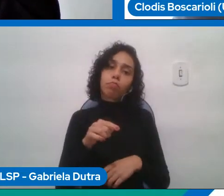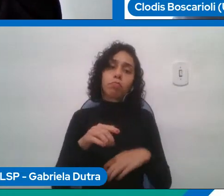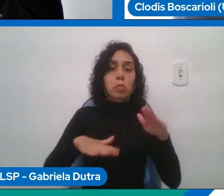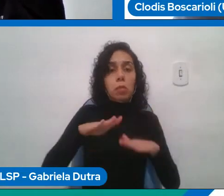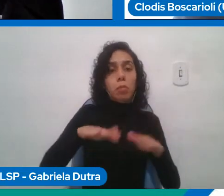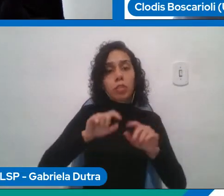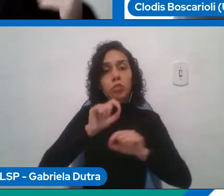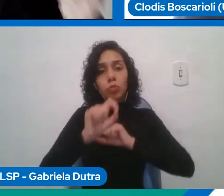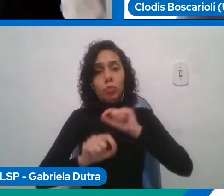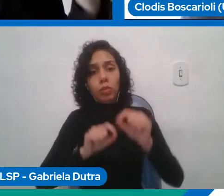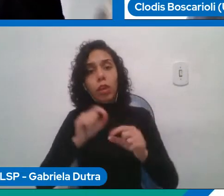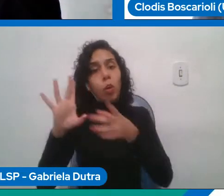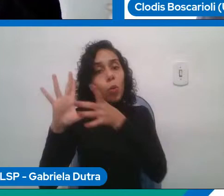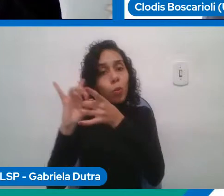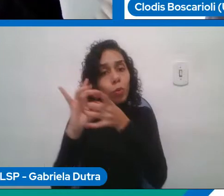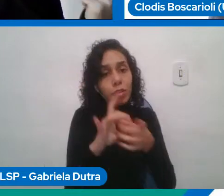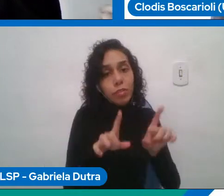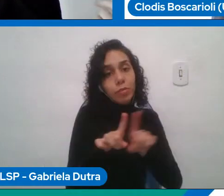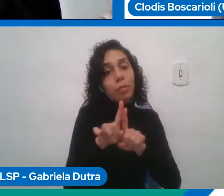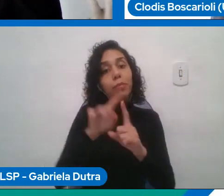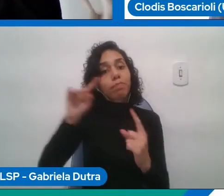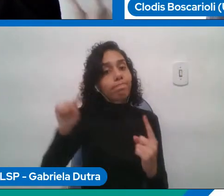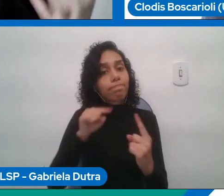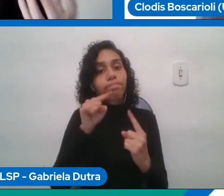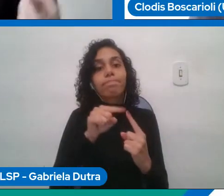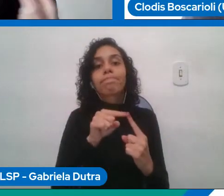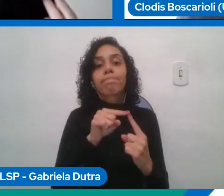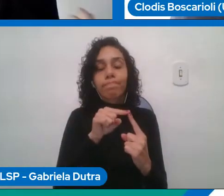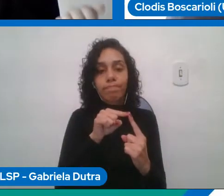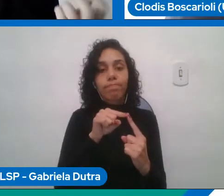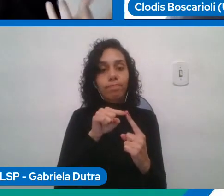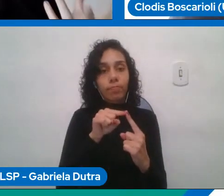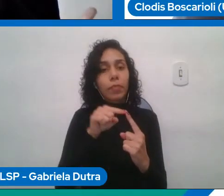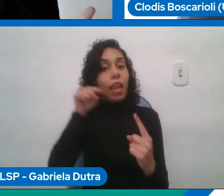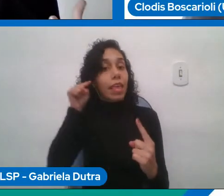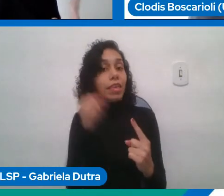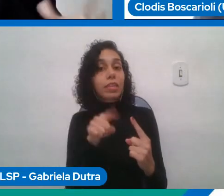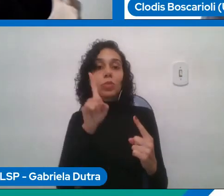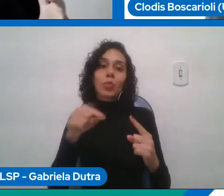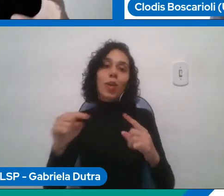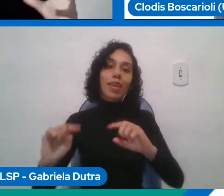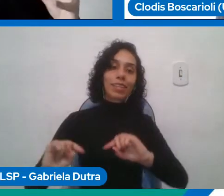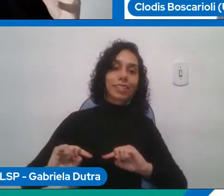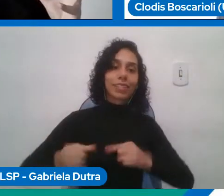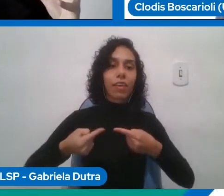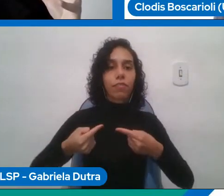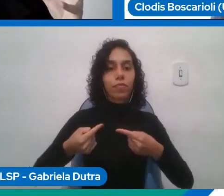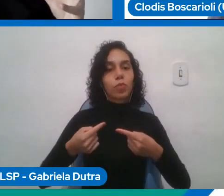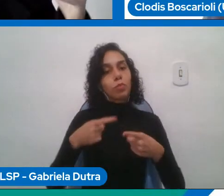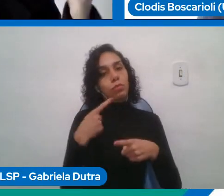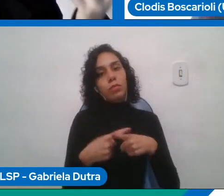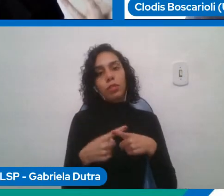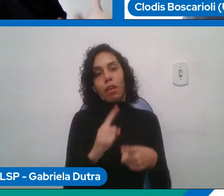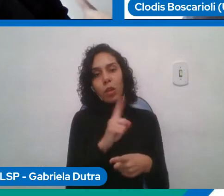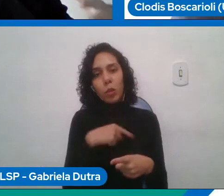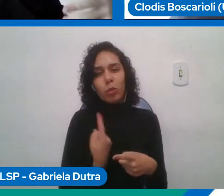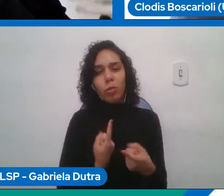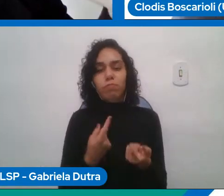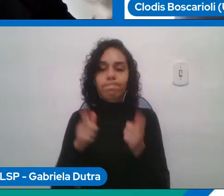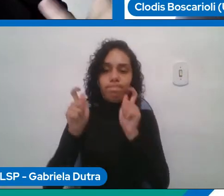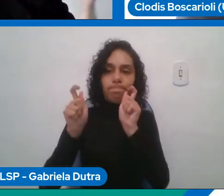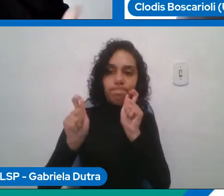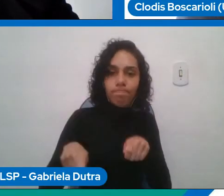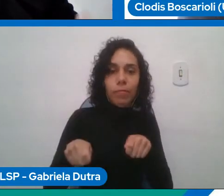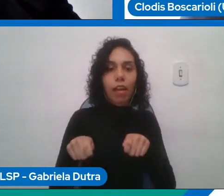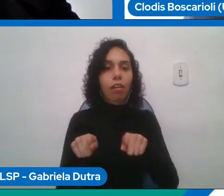como tratar e esse que o desafio porque a gente não tem muita capacidade a gente não tem treinamento